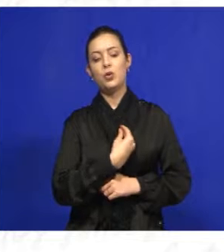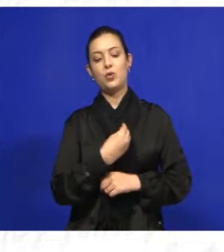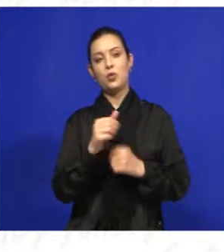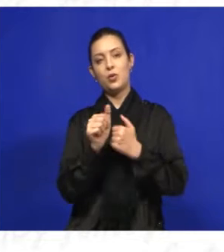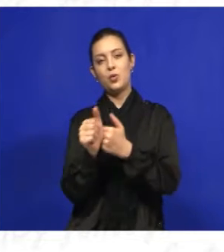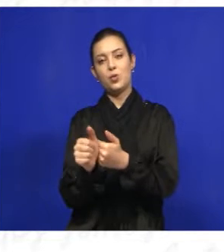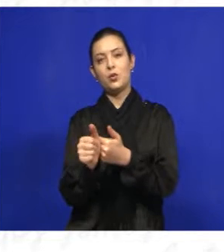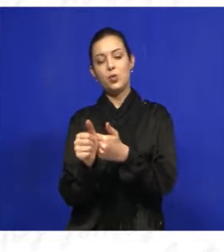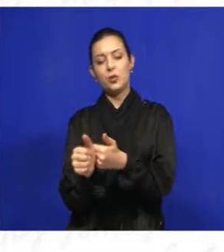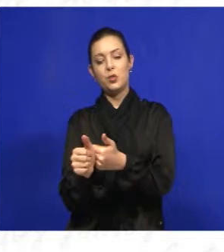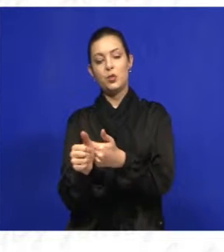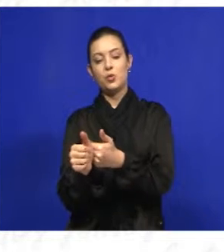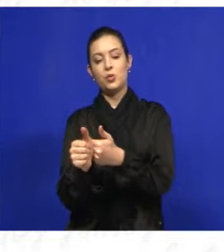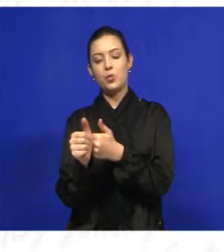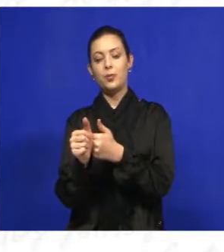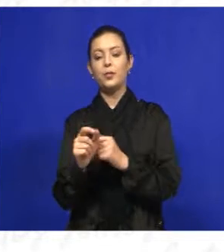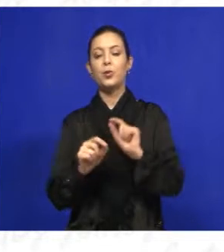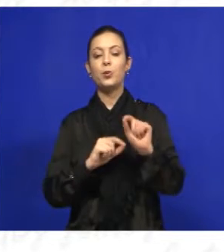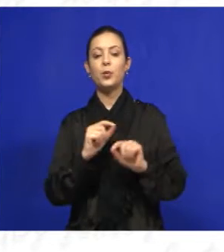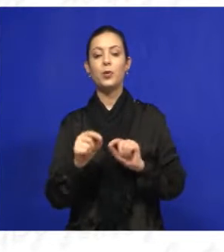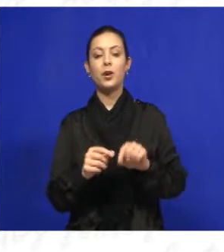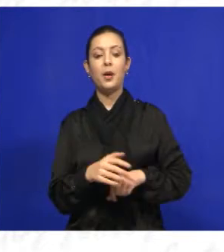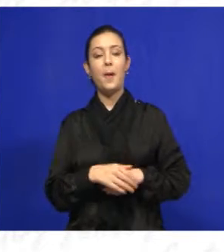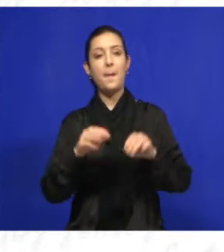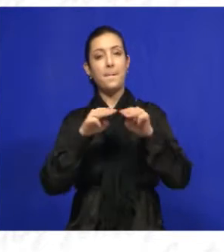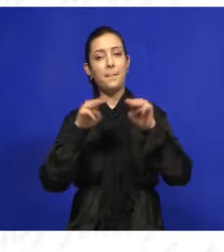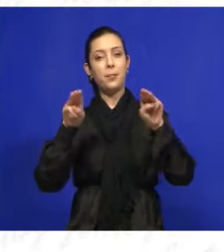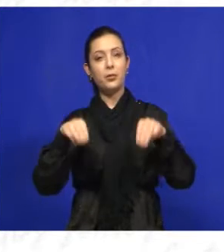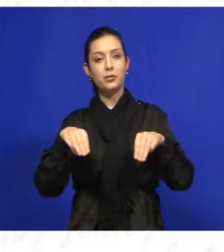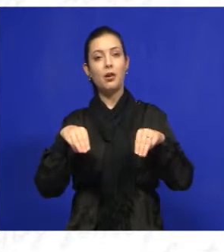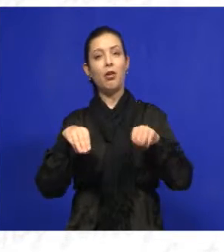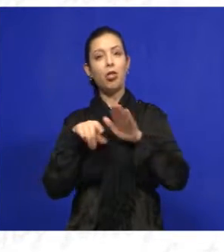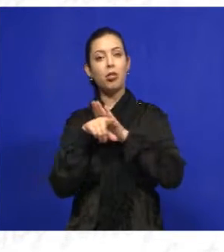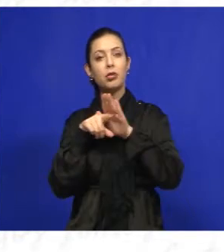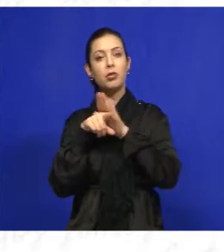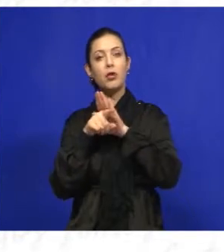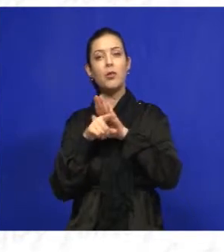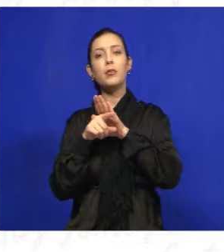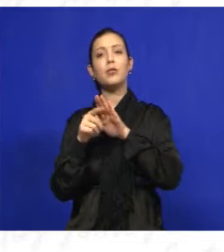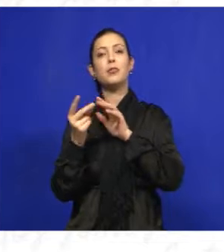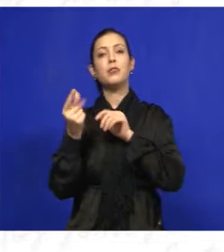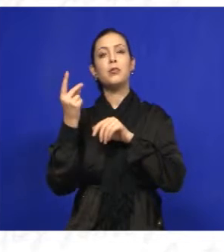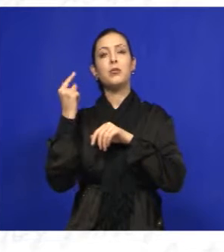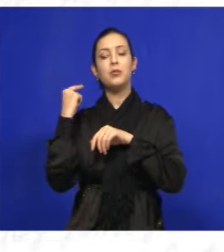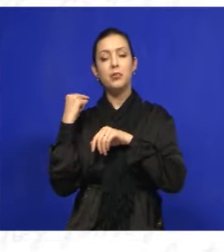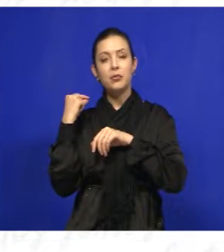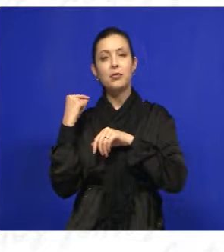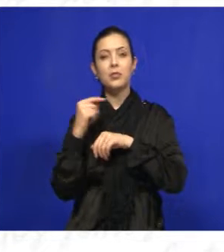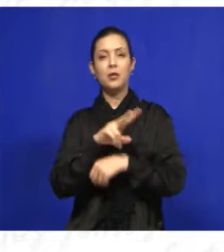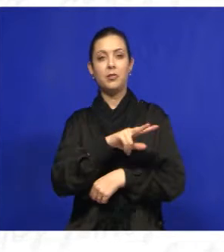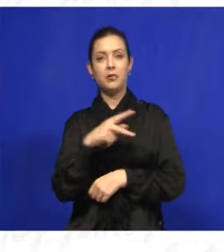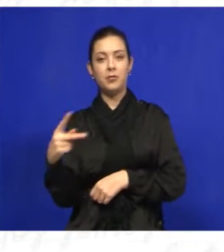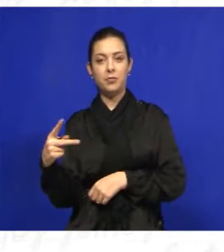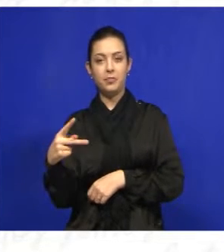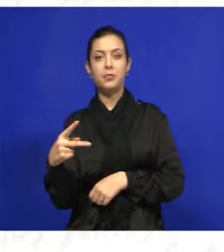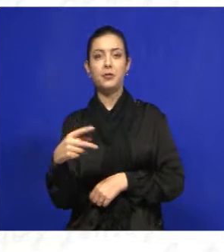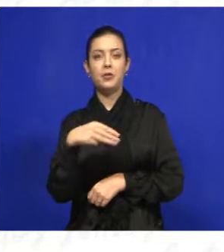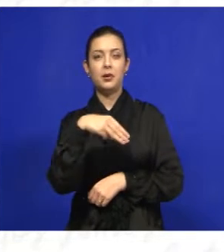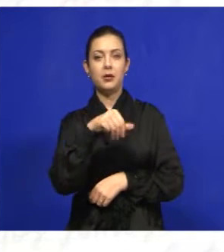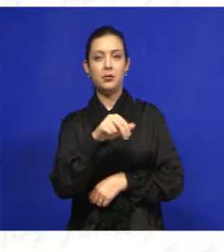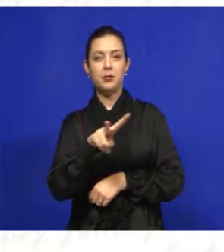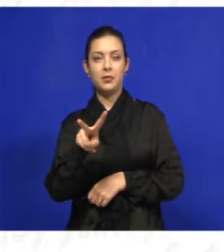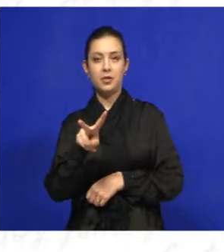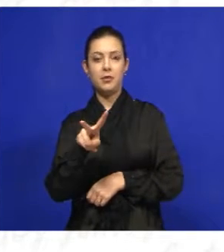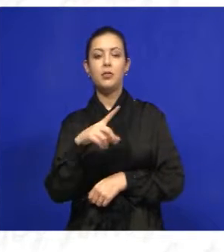acompanhando a amostra no Museu de Antropologia do Vale do Paraíba, o MAVE,